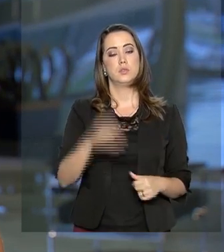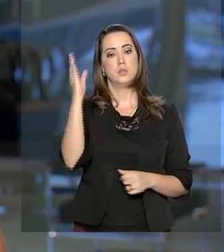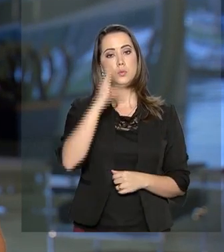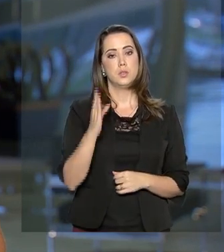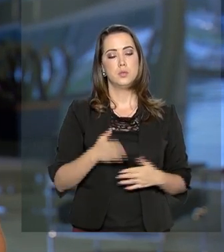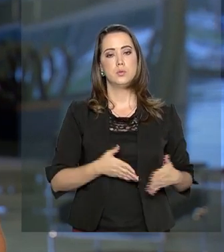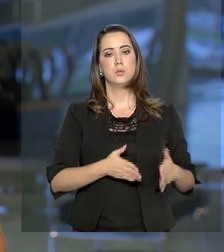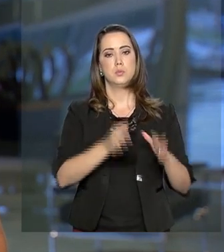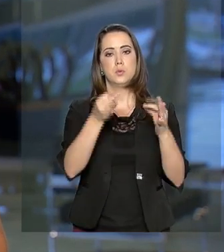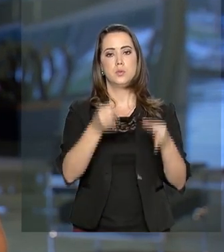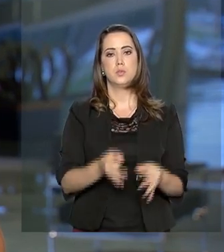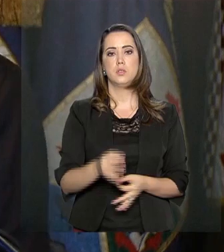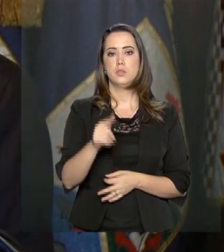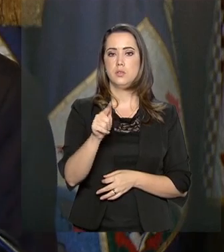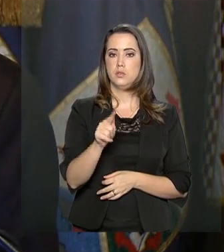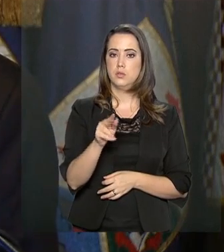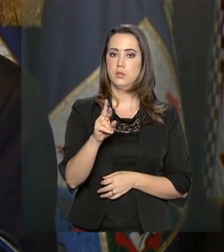grafeno.